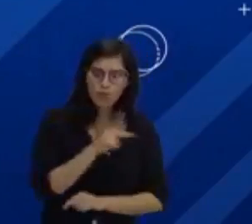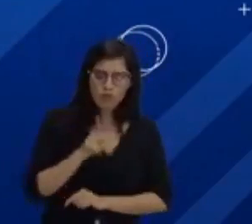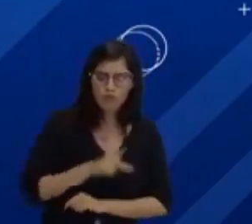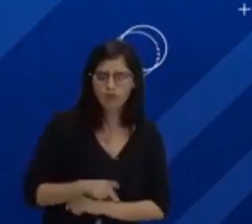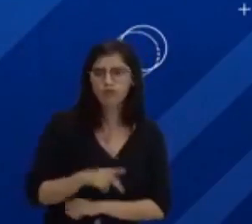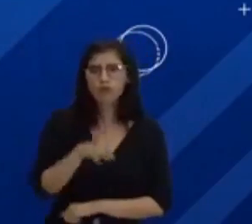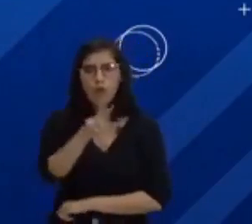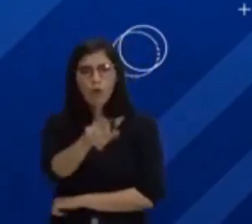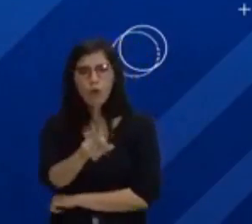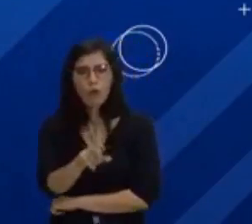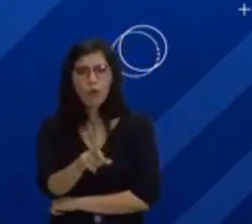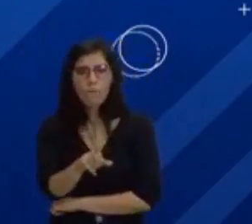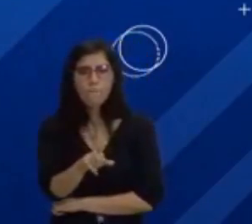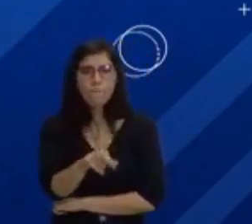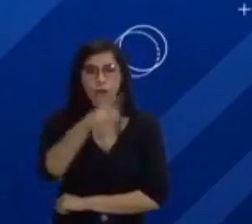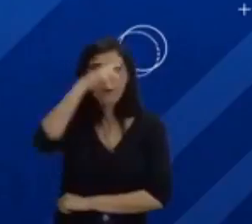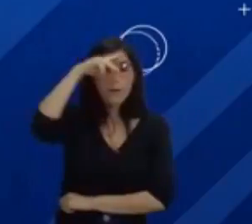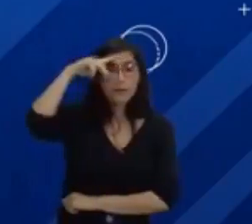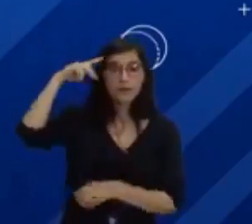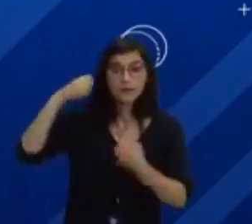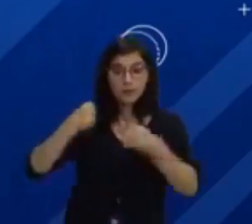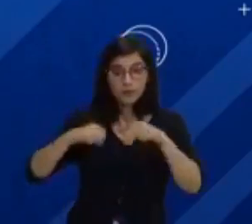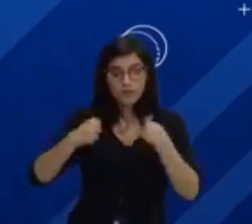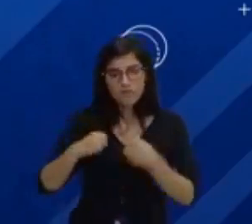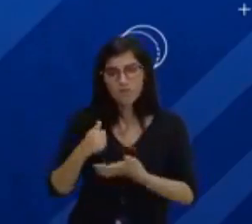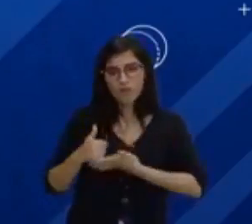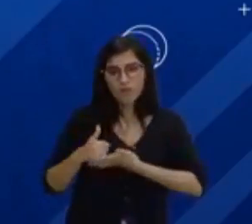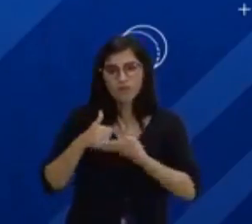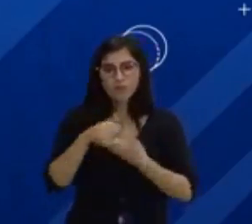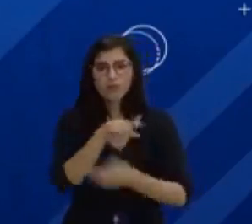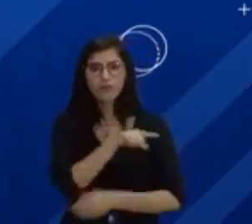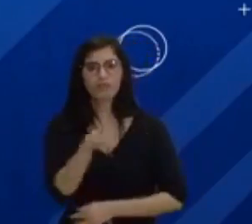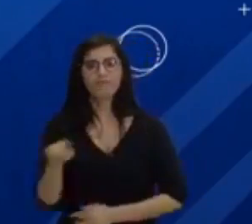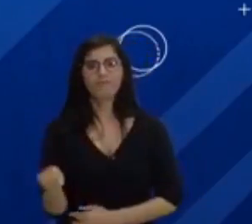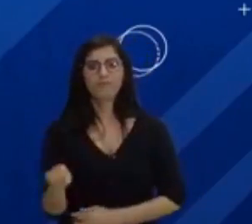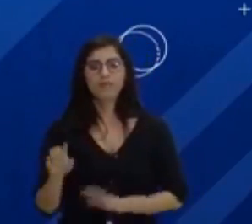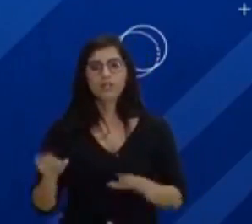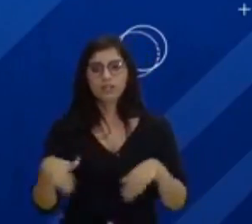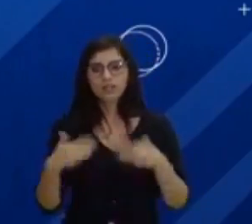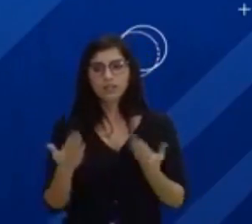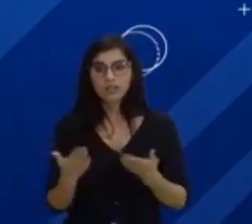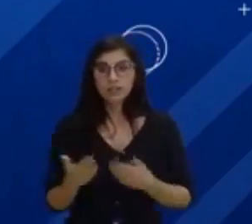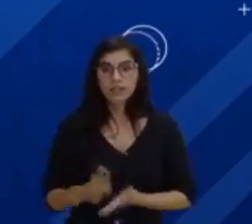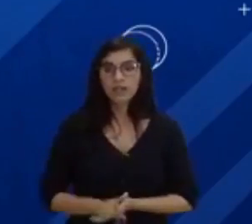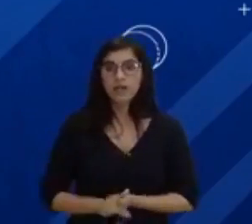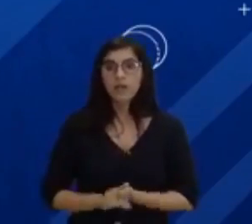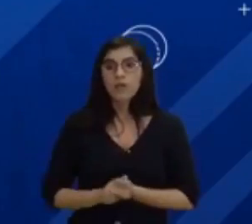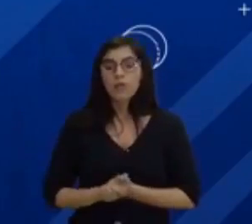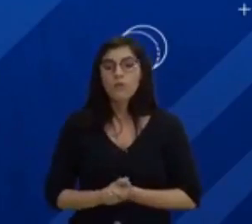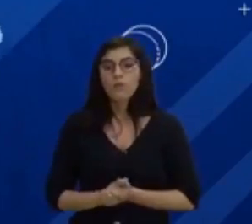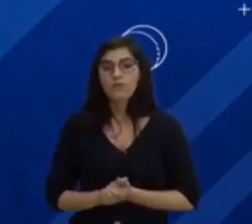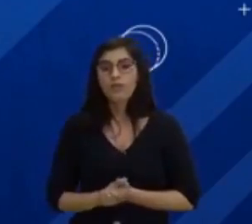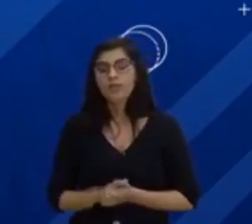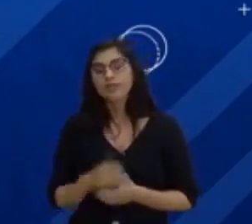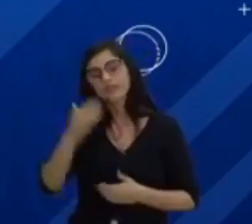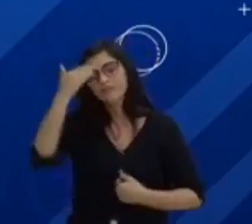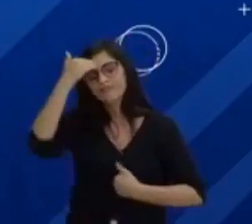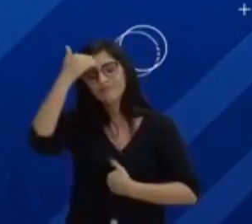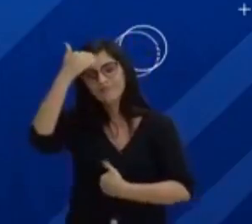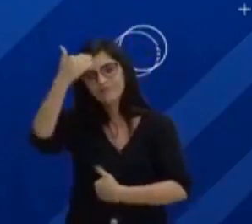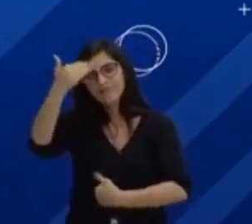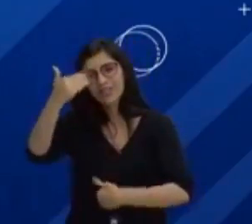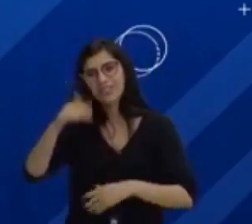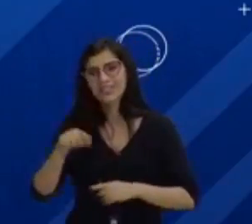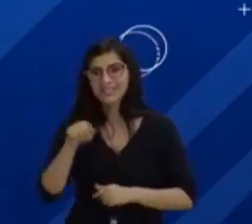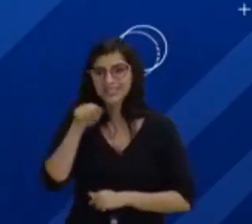mais velho, com alguém que possivelmente pode tirar essa dúvida com você. Então, simplesmente, pessoal, a gente agradece